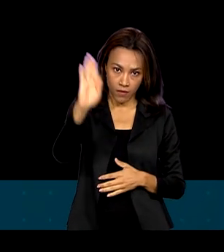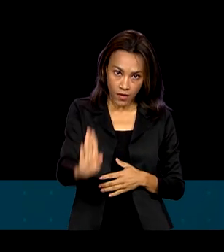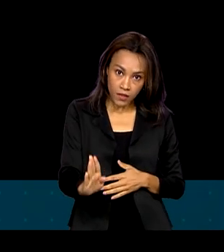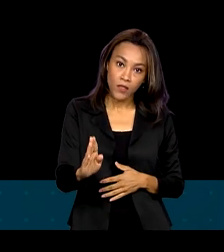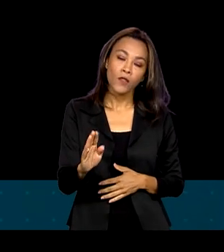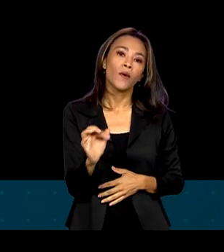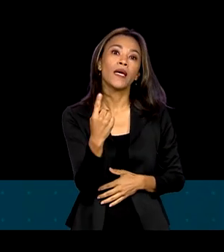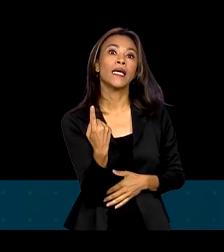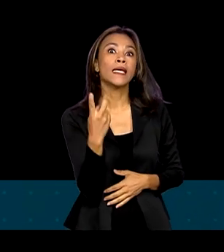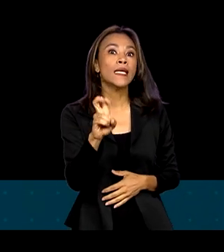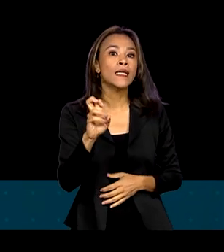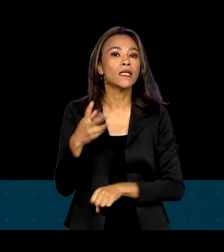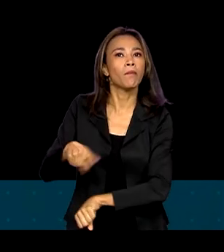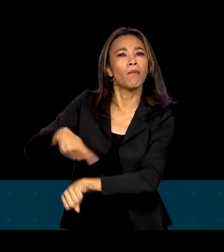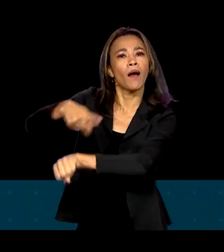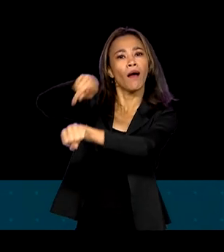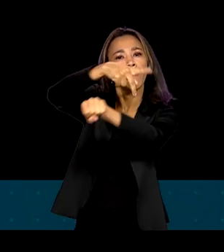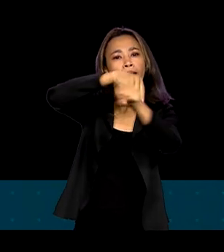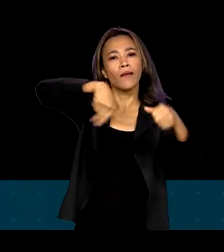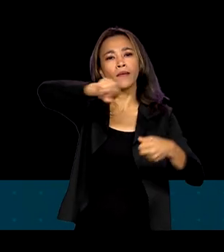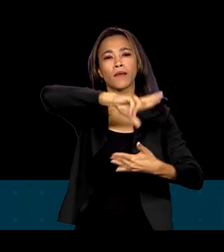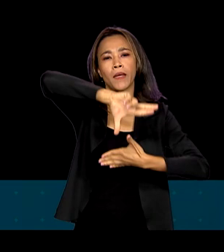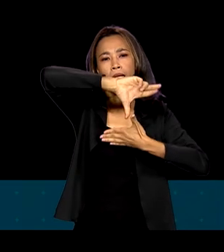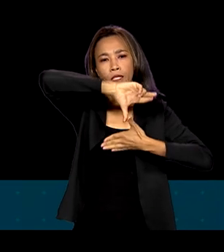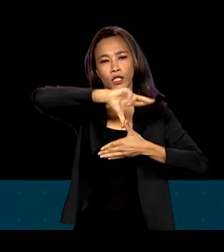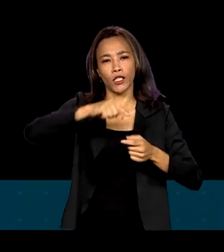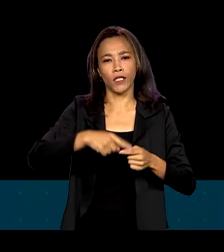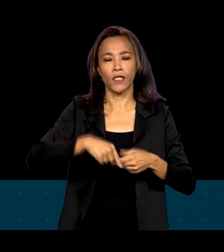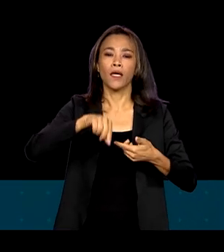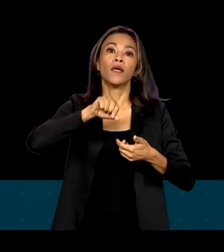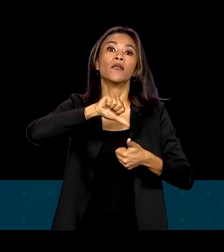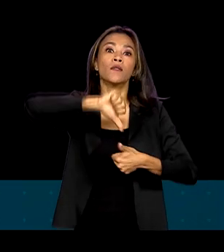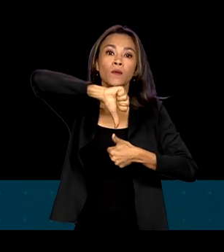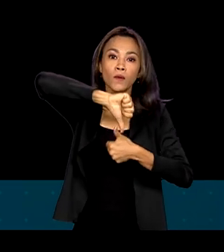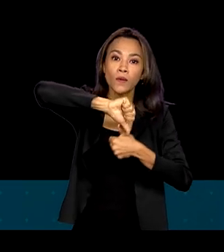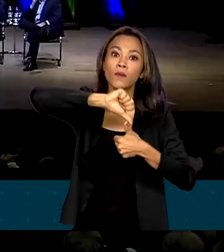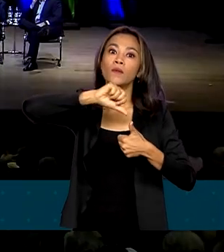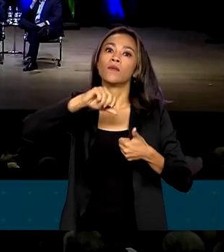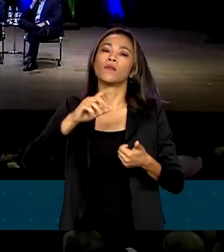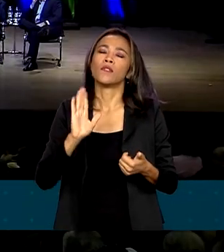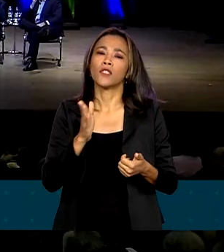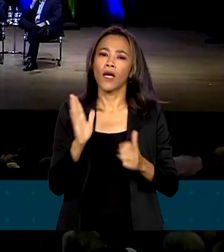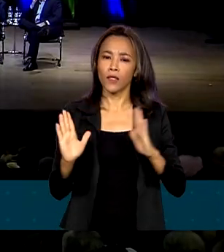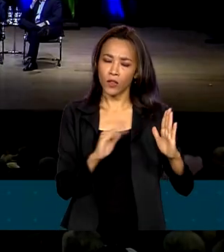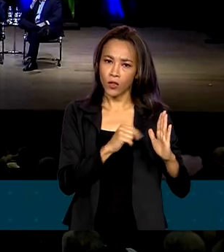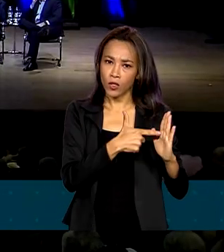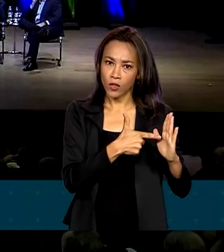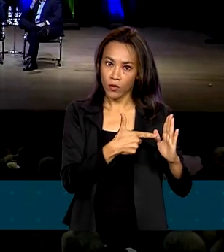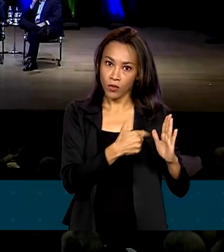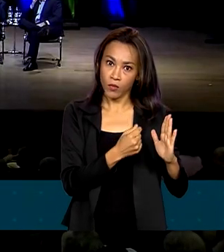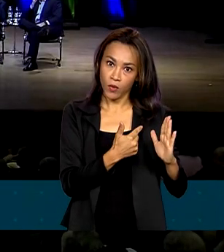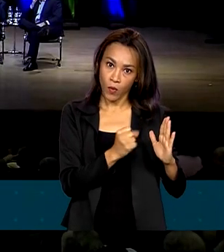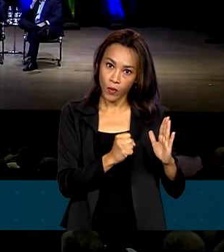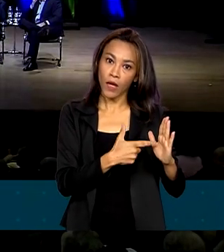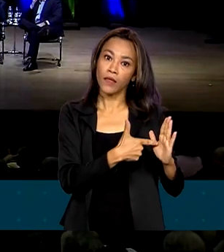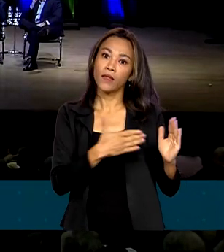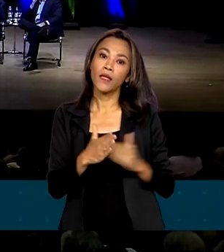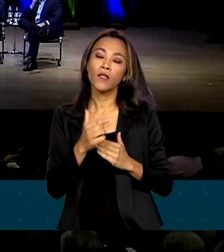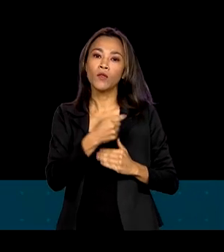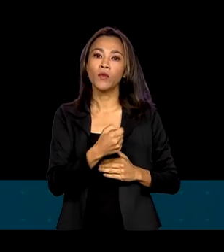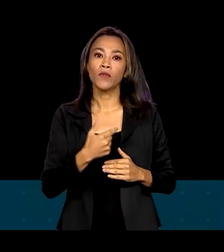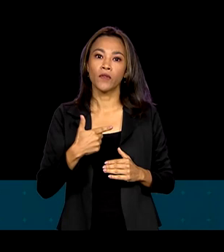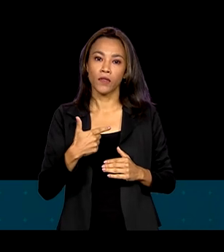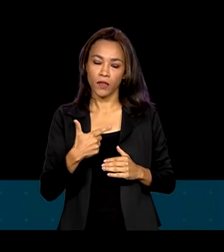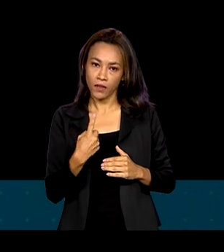que 15 países da América Latina e do Caribe entre 1998 e 2017. De um total de